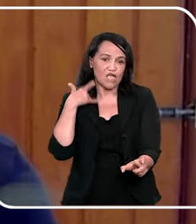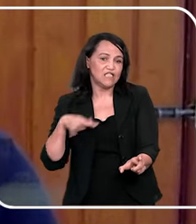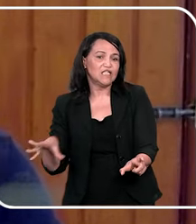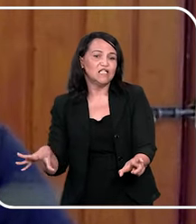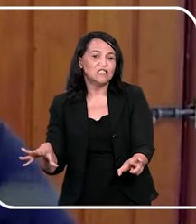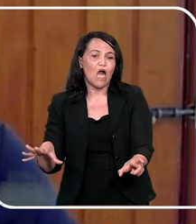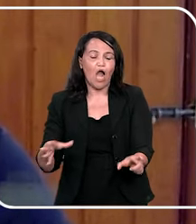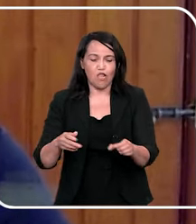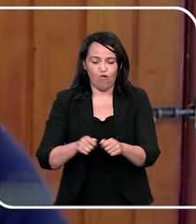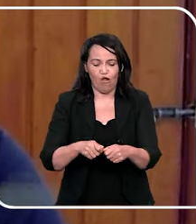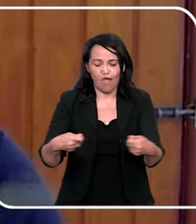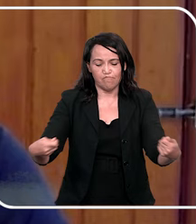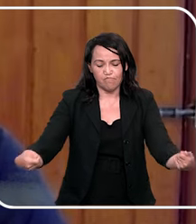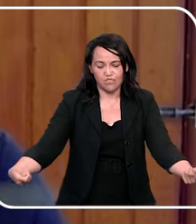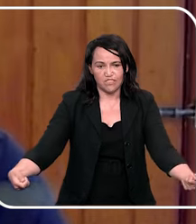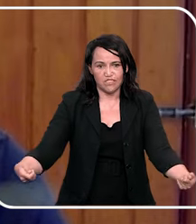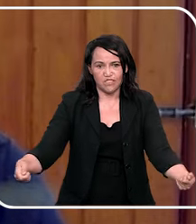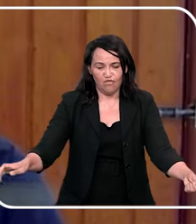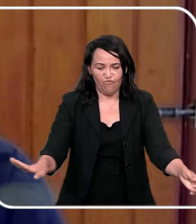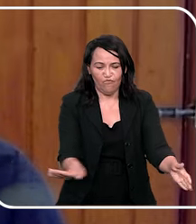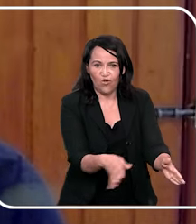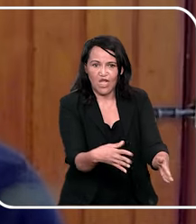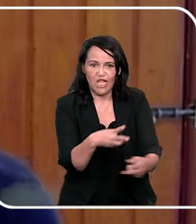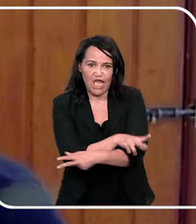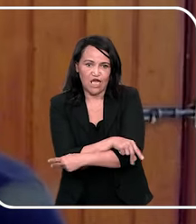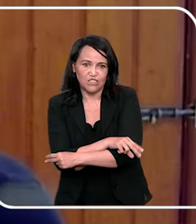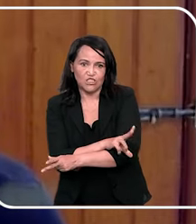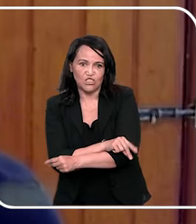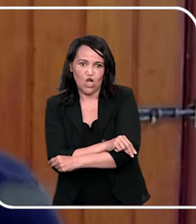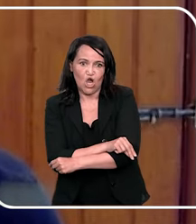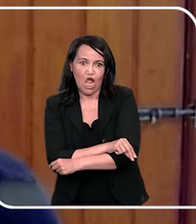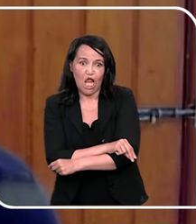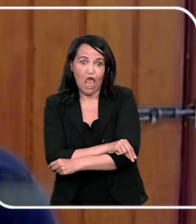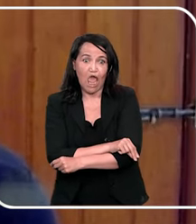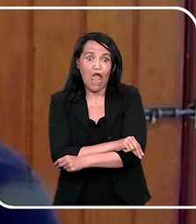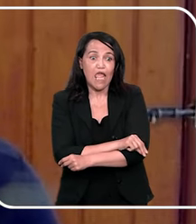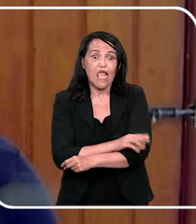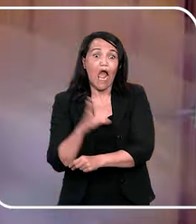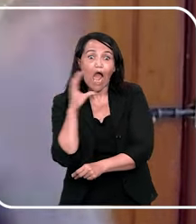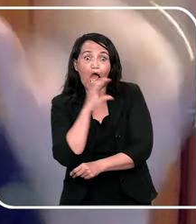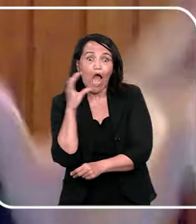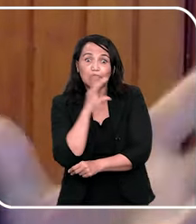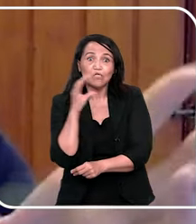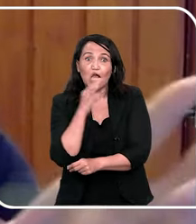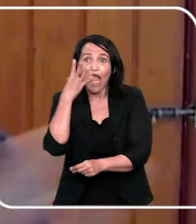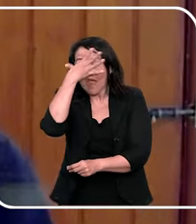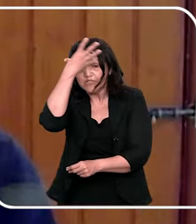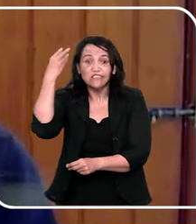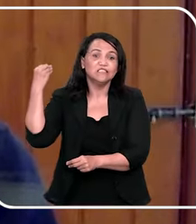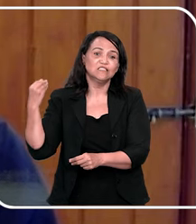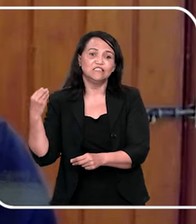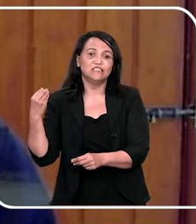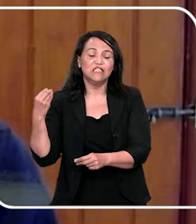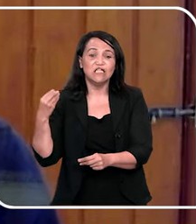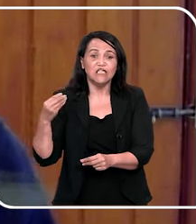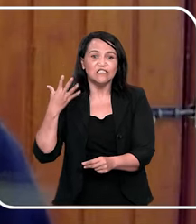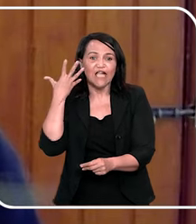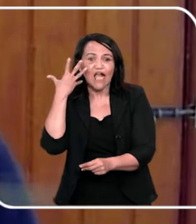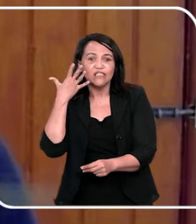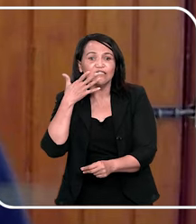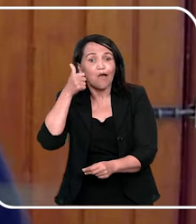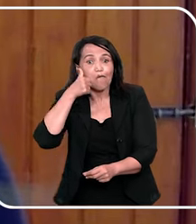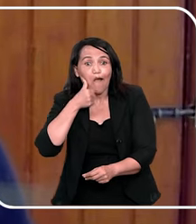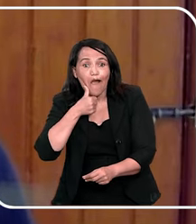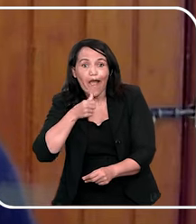eu abri ali, forrei, e estava trocando no meio do piquenique a fralda da criança, ali na emergência, eu esqueci, e essa